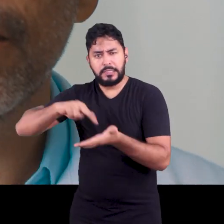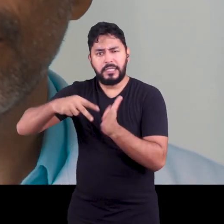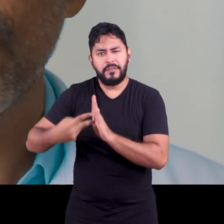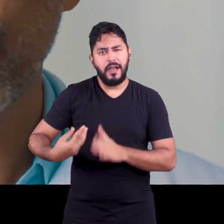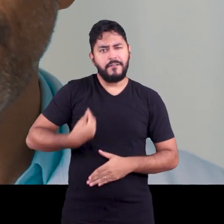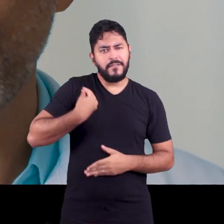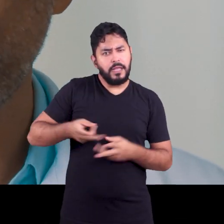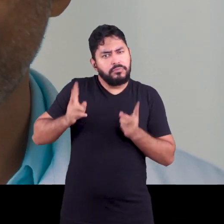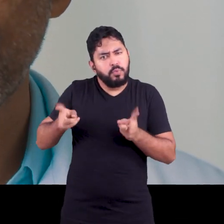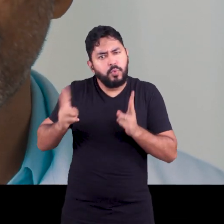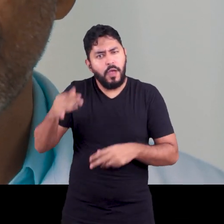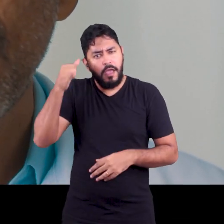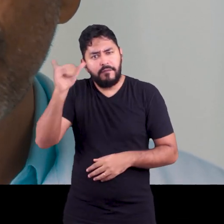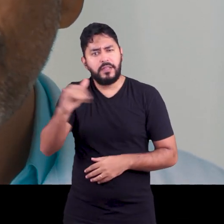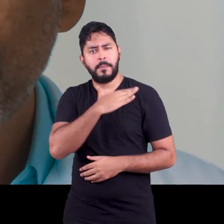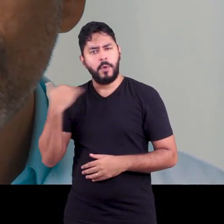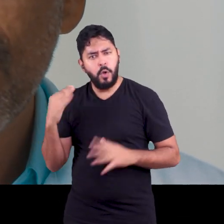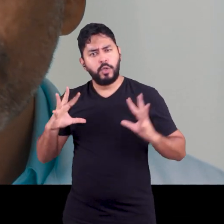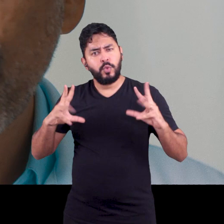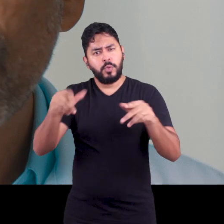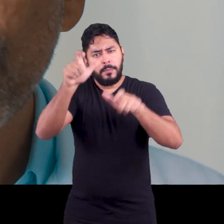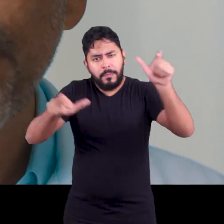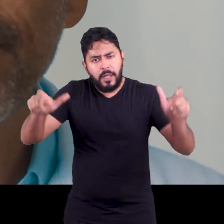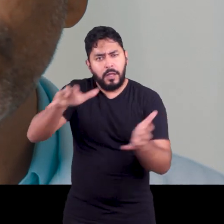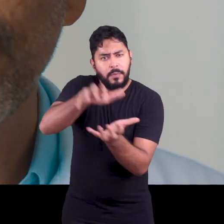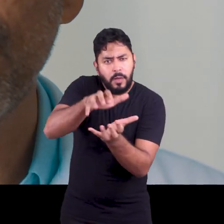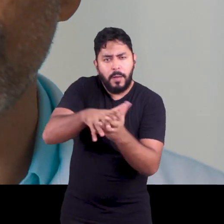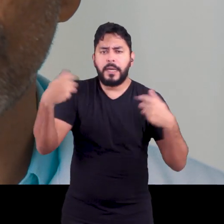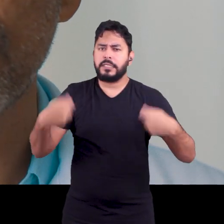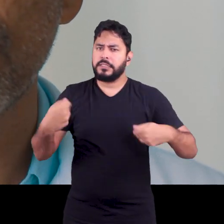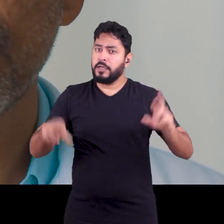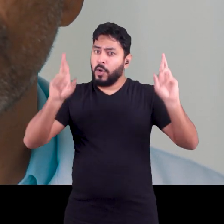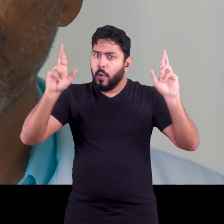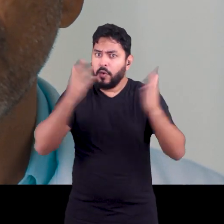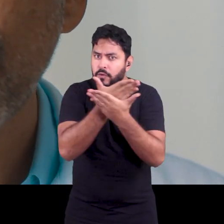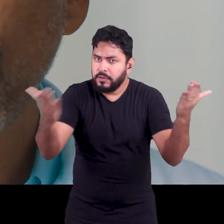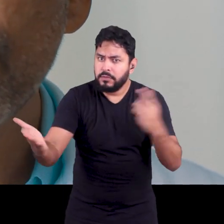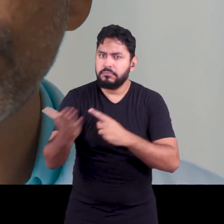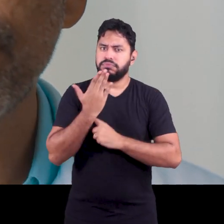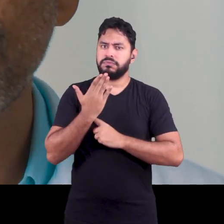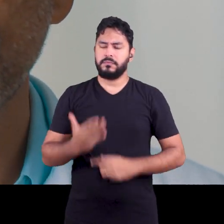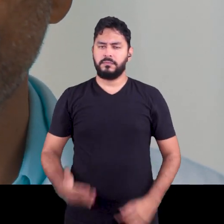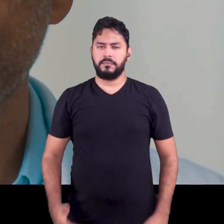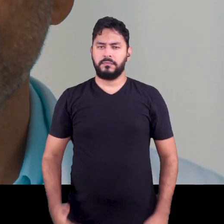vida contra a morte. É uma luta de todos os pernambucanos. Conto com você. Conto você.